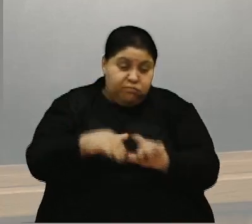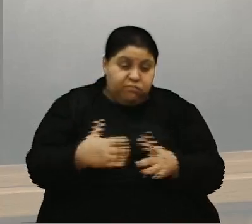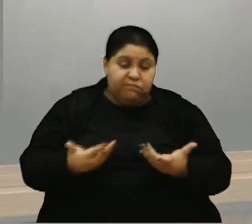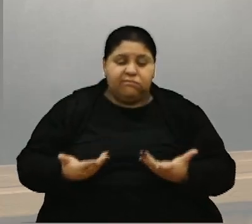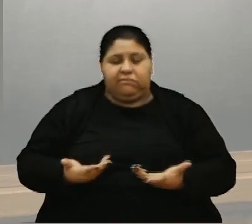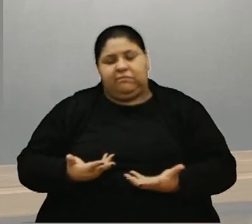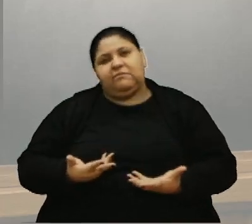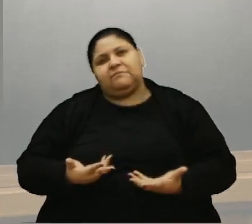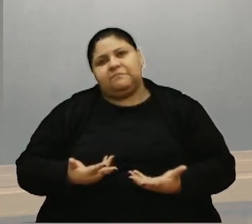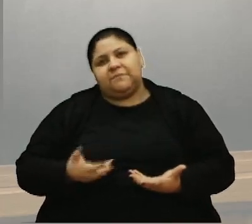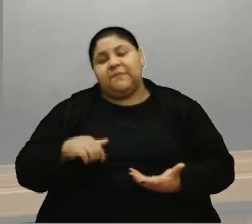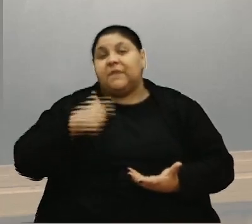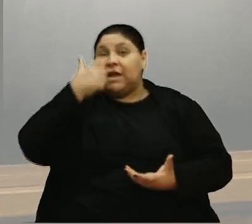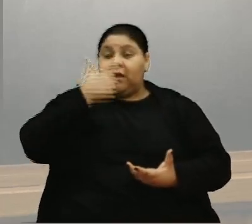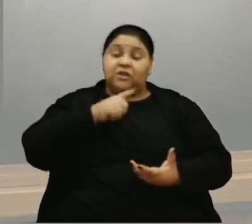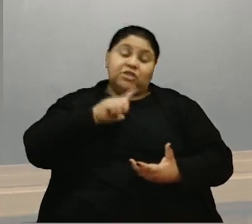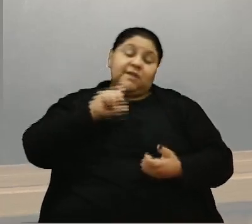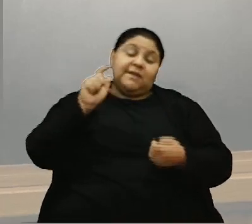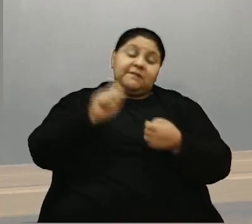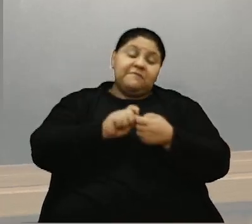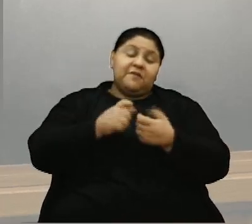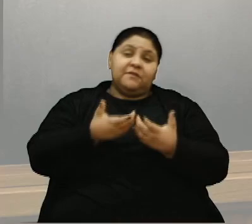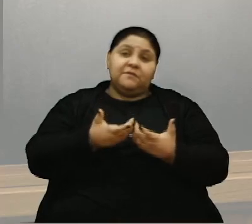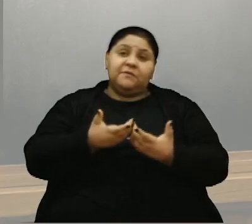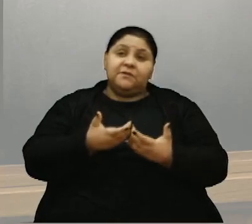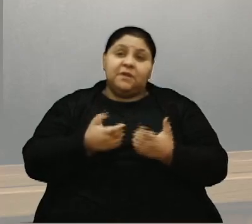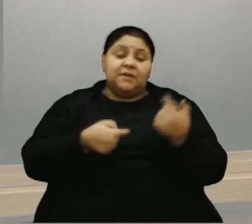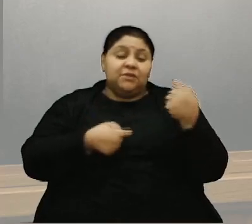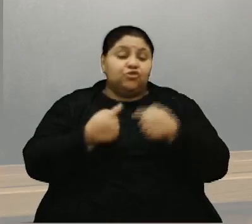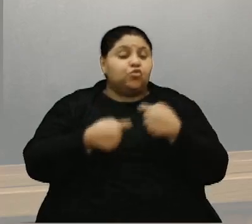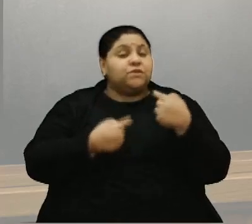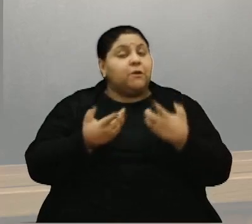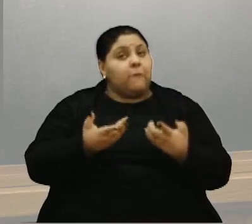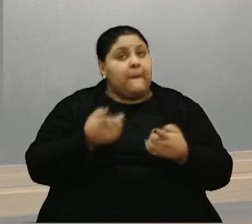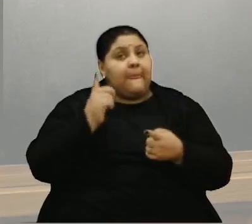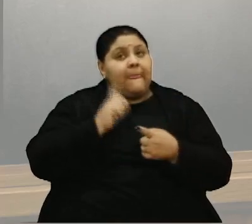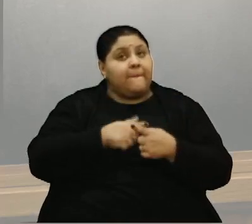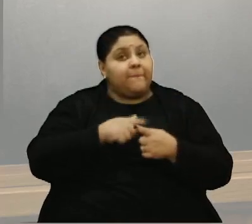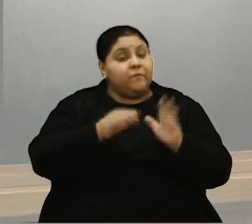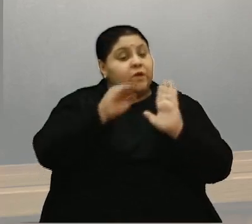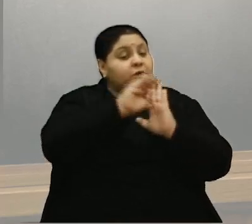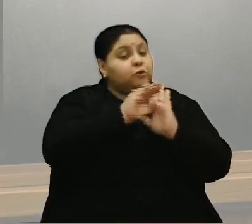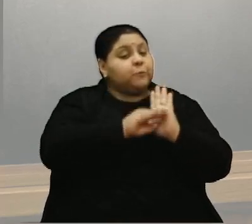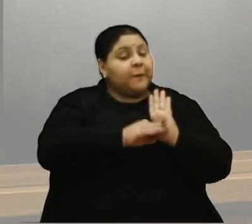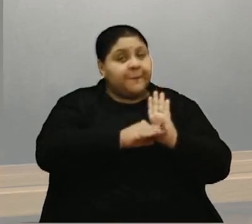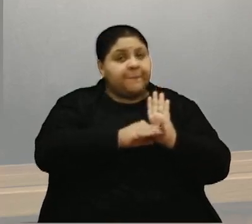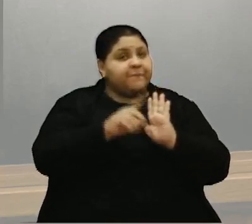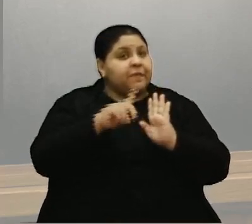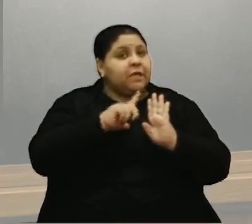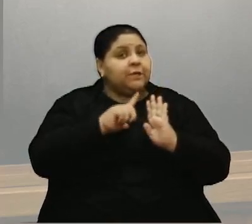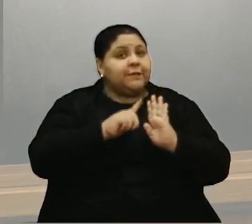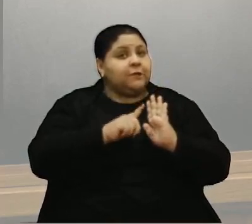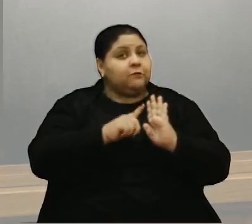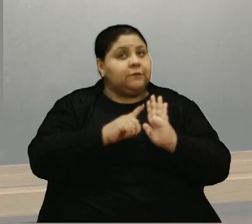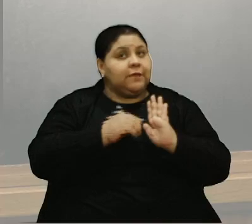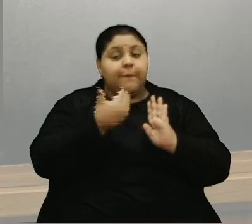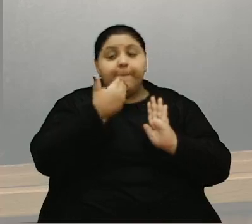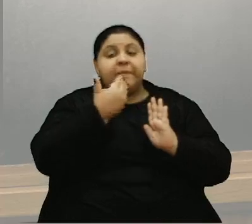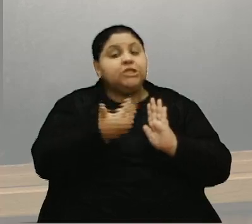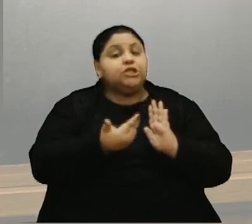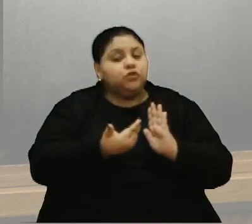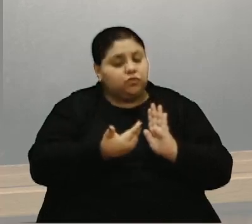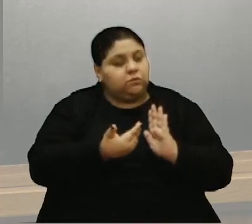Então, eu acho que tem que ser feito este debate. Porque nos planos não tem nenhum pedido